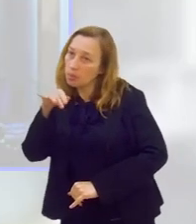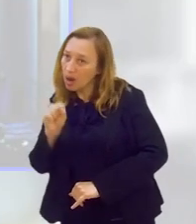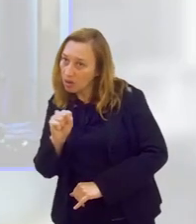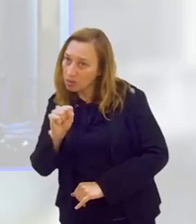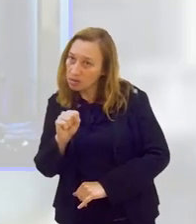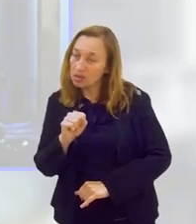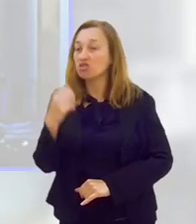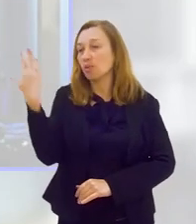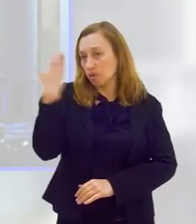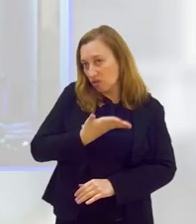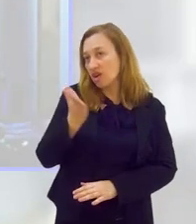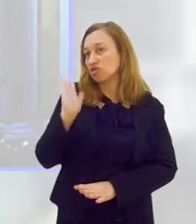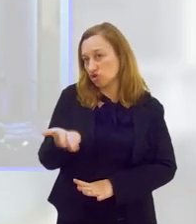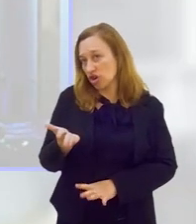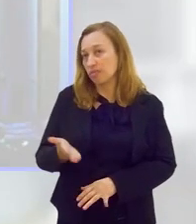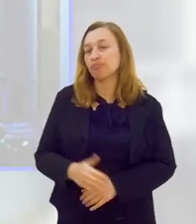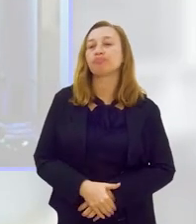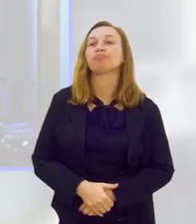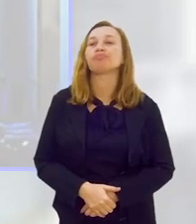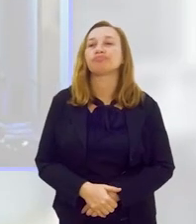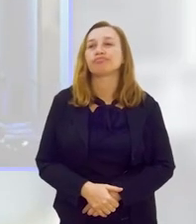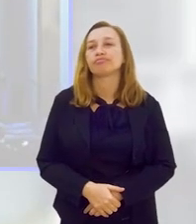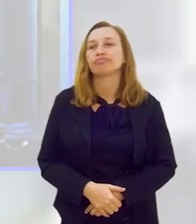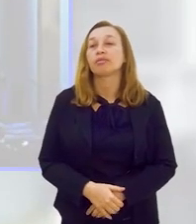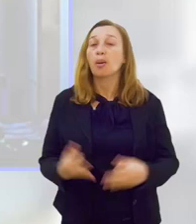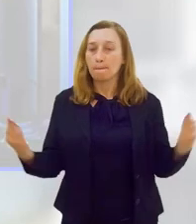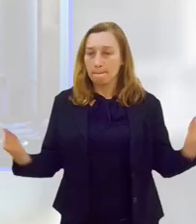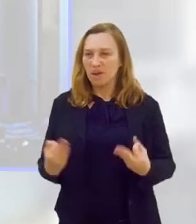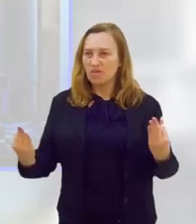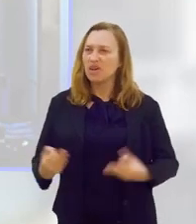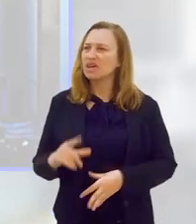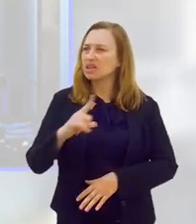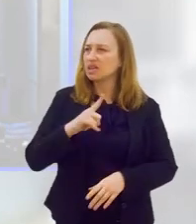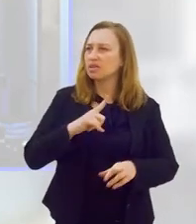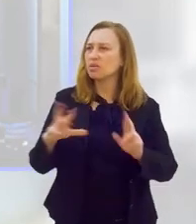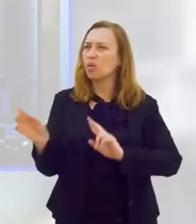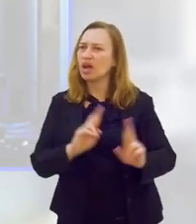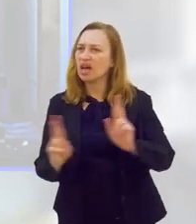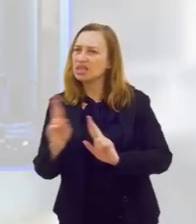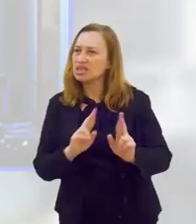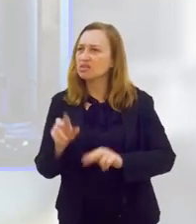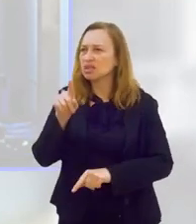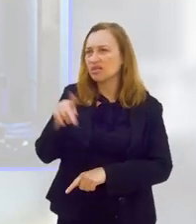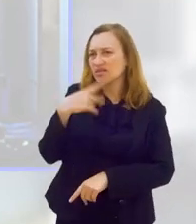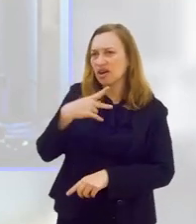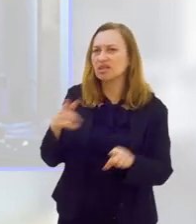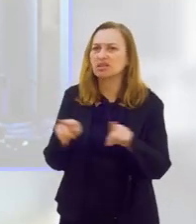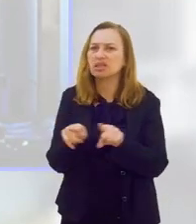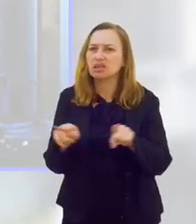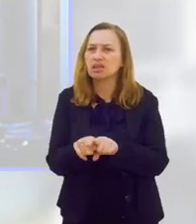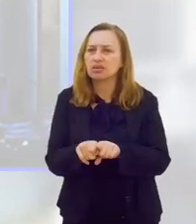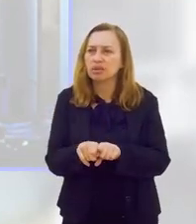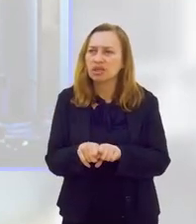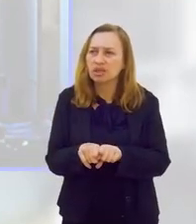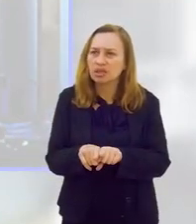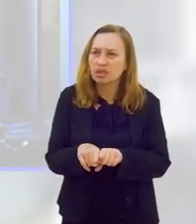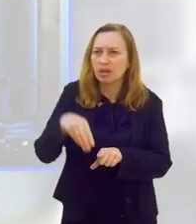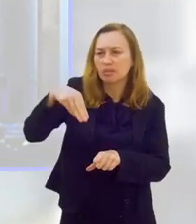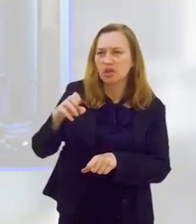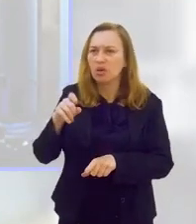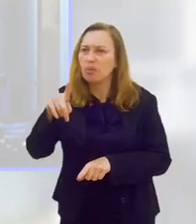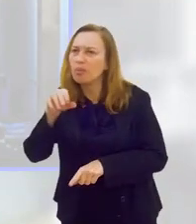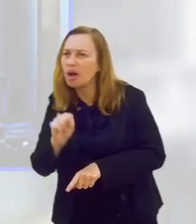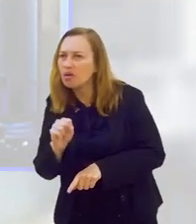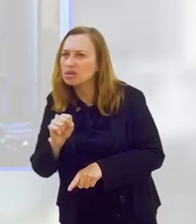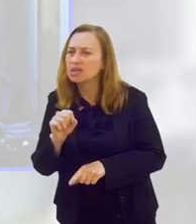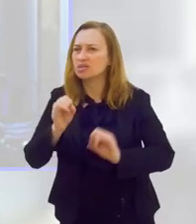Perfeito. Existe também uma relação, você estava falando também, não só na menopausa, mas existe uma relação também no sedentarismo com problemas de